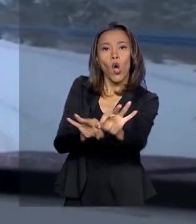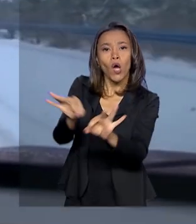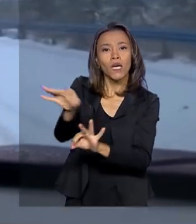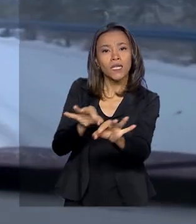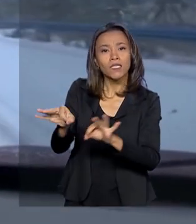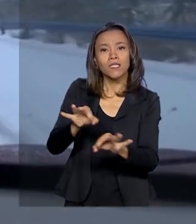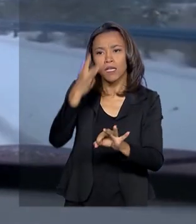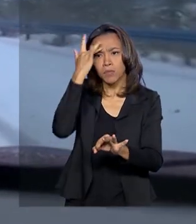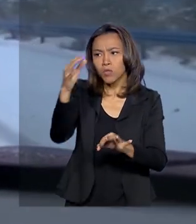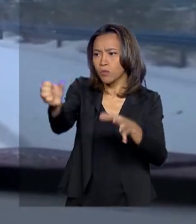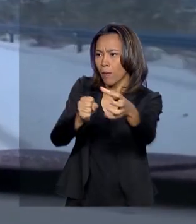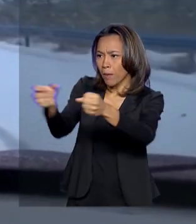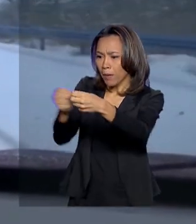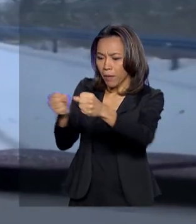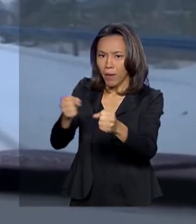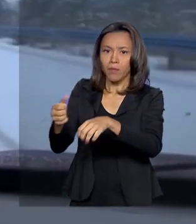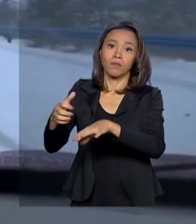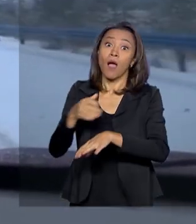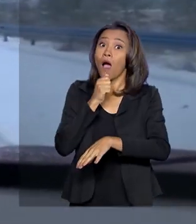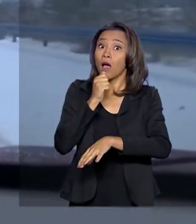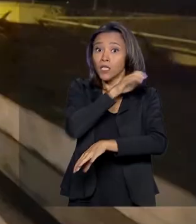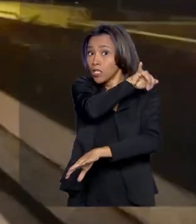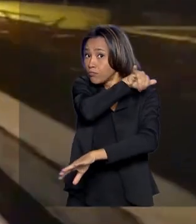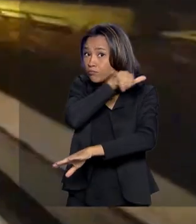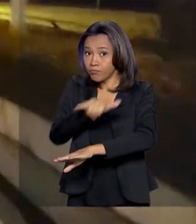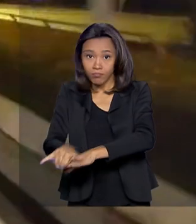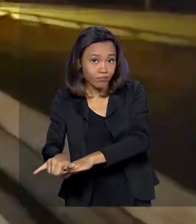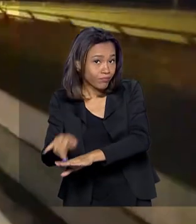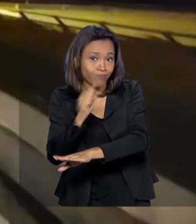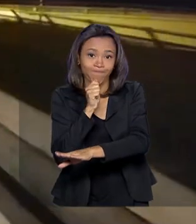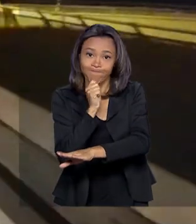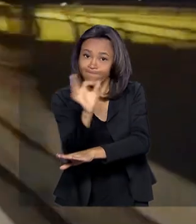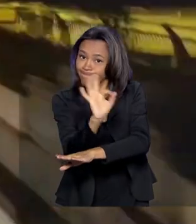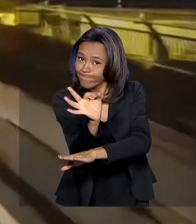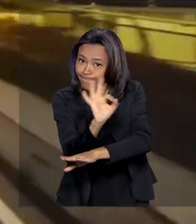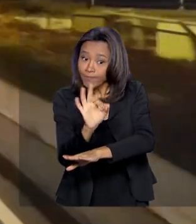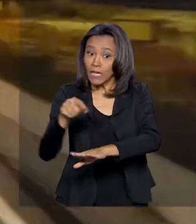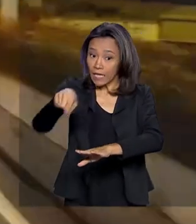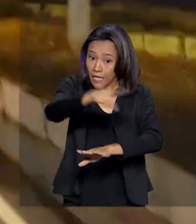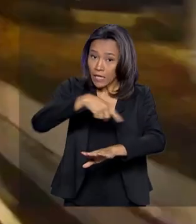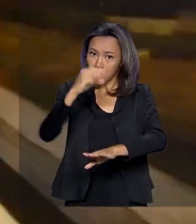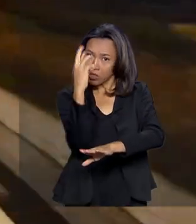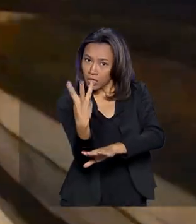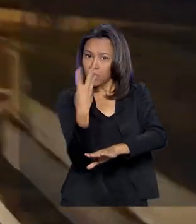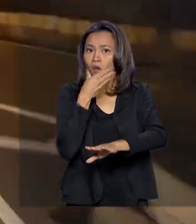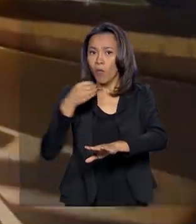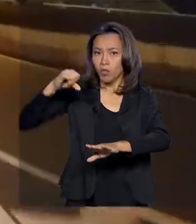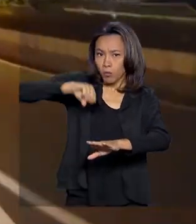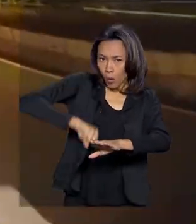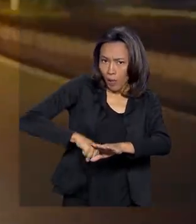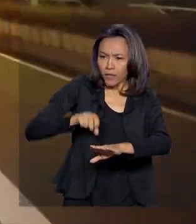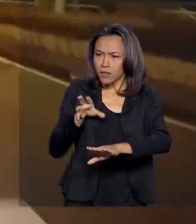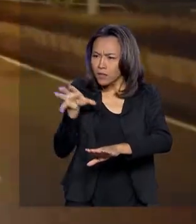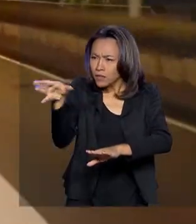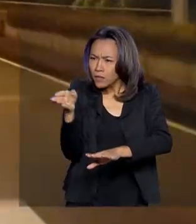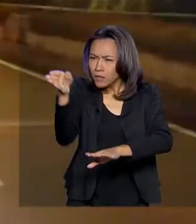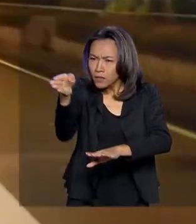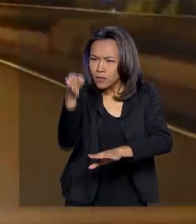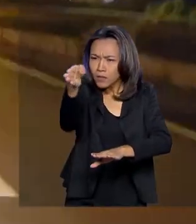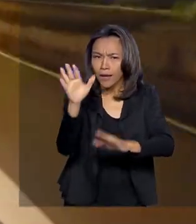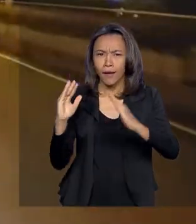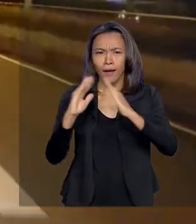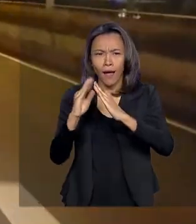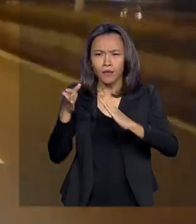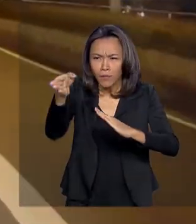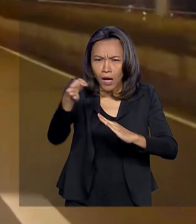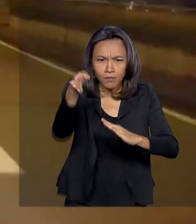embarque. Os aviões nem haviam pousado em solo chinês e os diplomatas percorriam casas e universidades com a